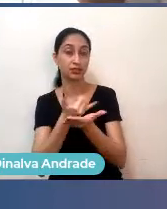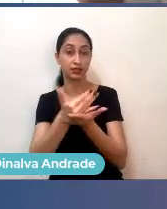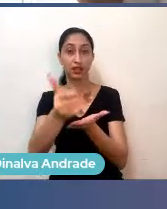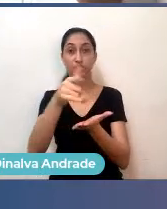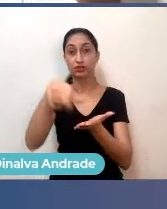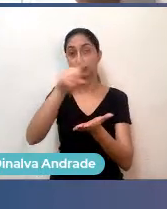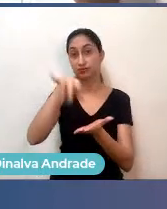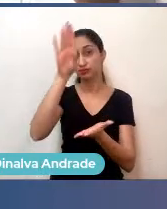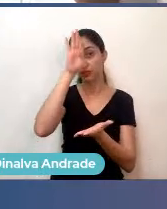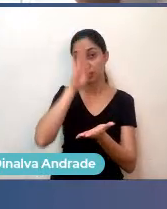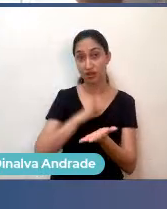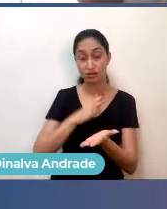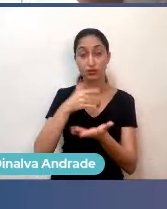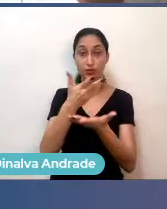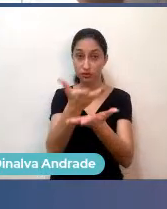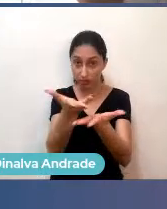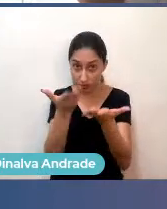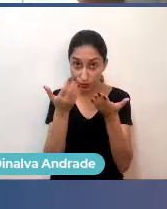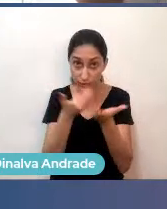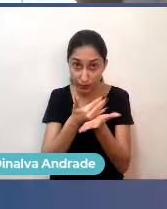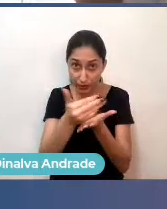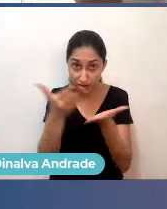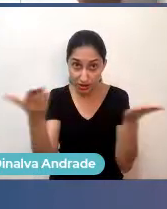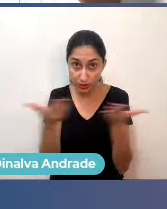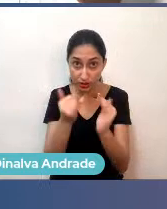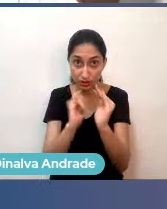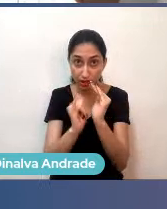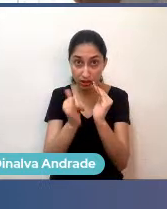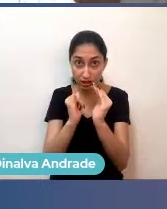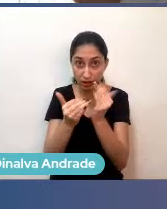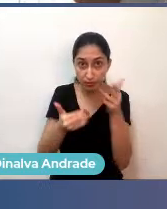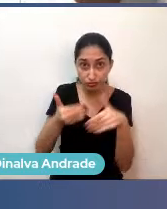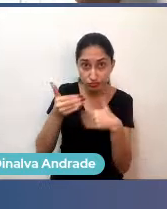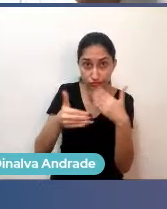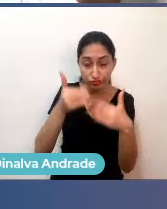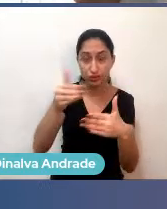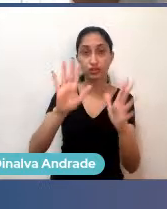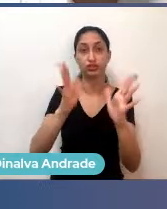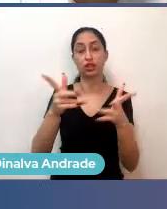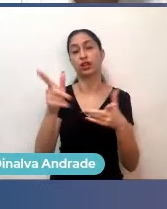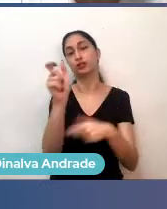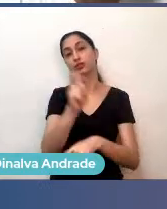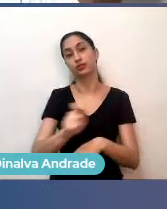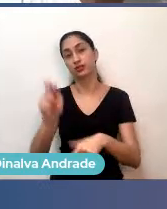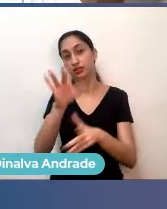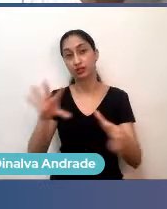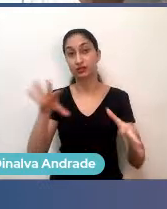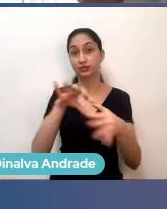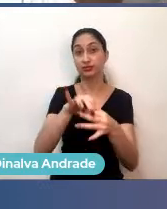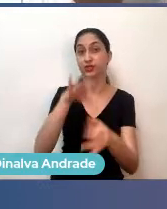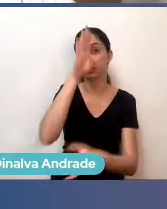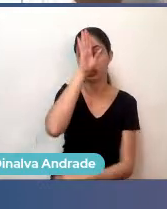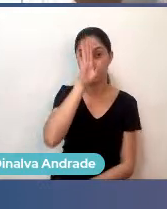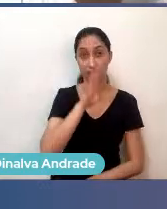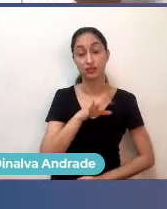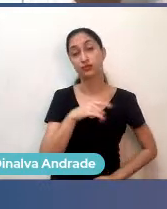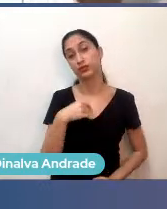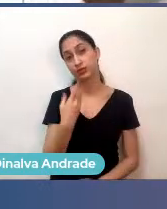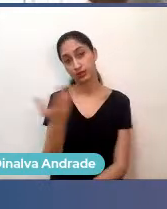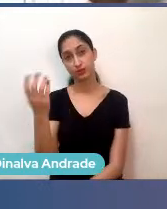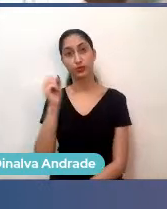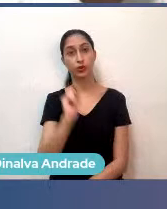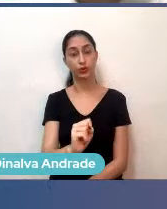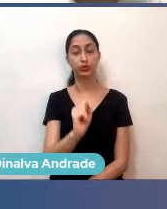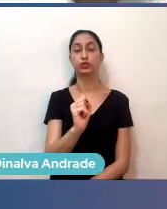empreendedor que está começando, uma startup que está nos primeiros passos aí da jornada, o programa de associado inicial é gratuito. Você pode entrar lá e começar o relacionamento com ABS